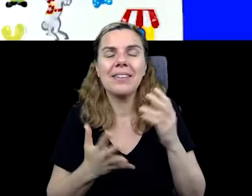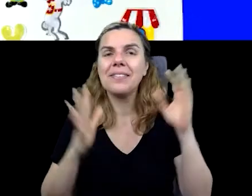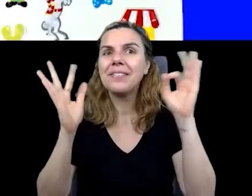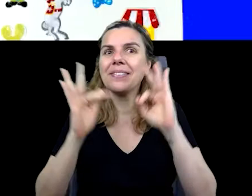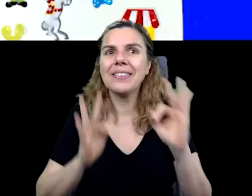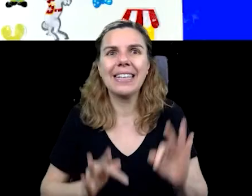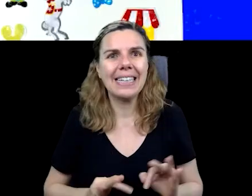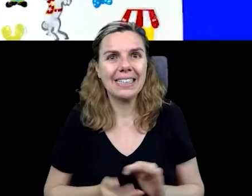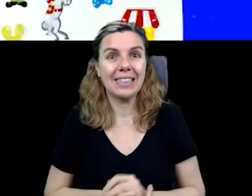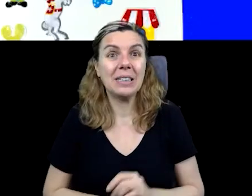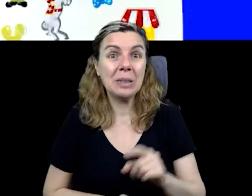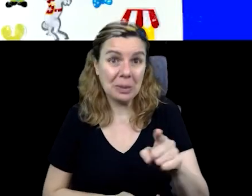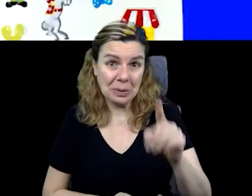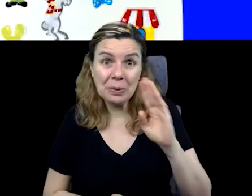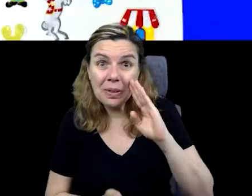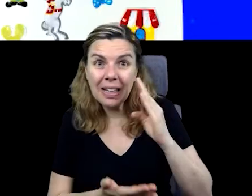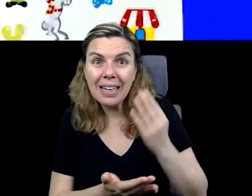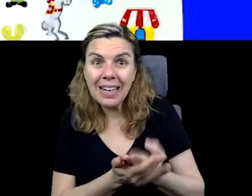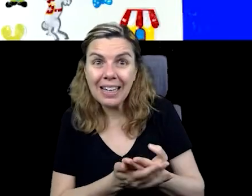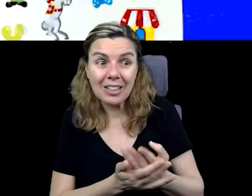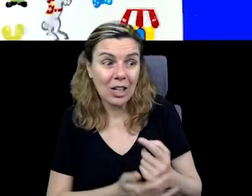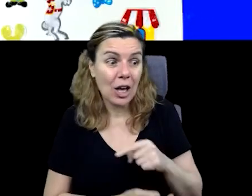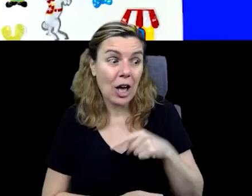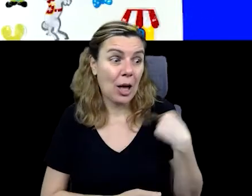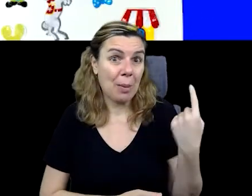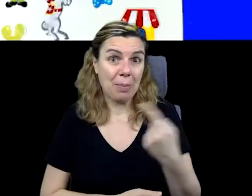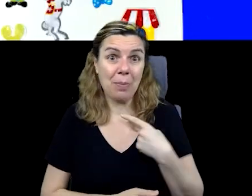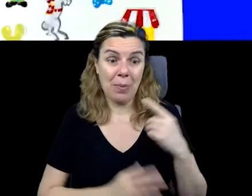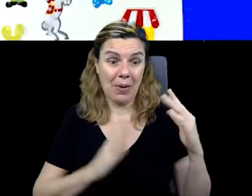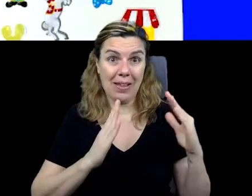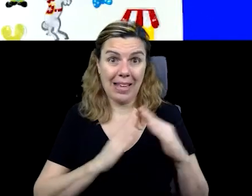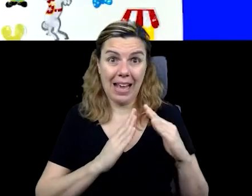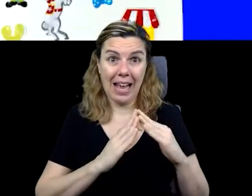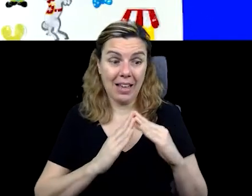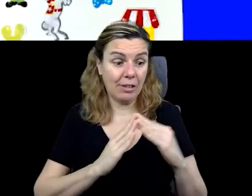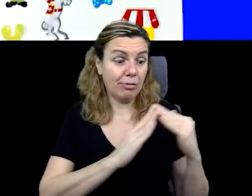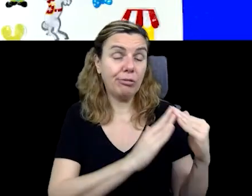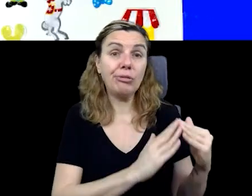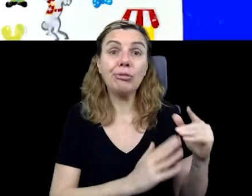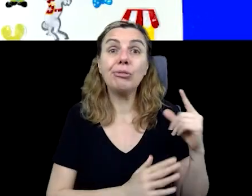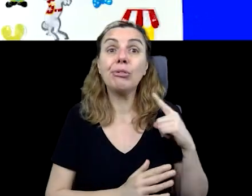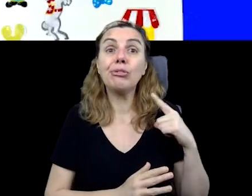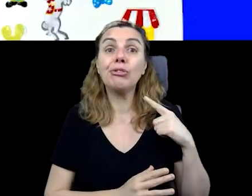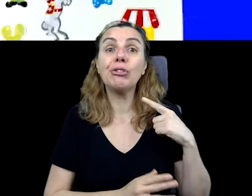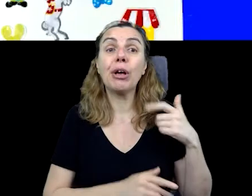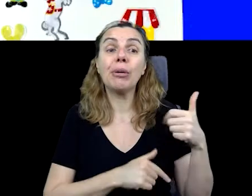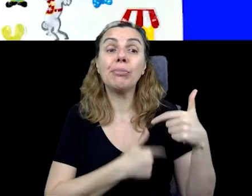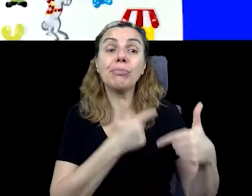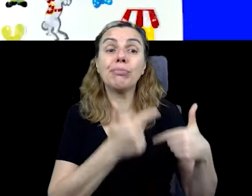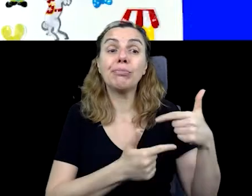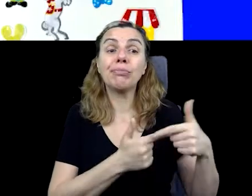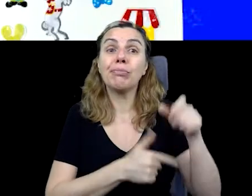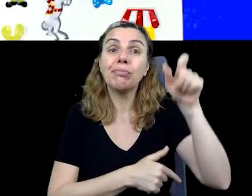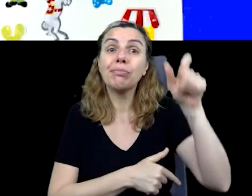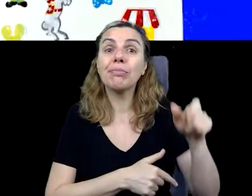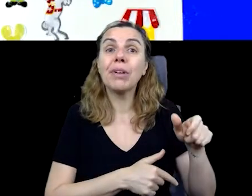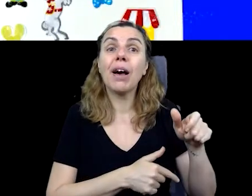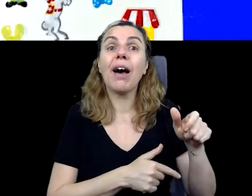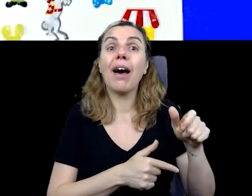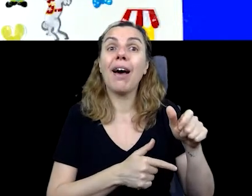feliz. Vocês acreditam que nós éramos vizinhos de trapezistas, palhaços,